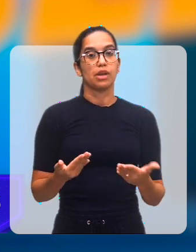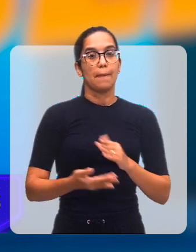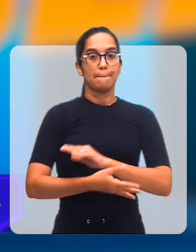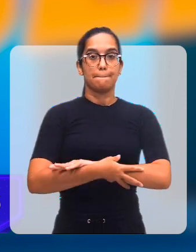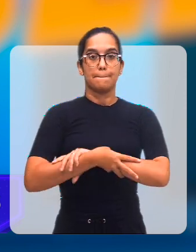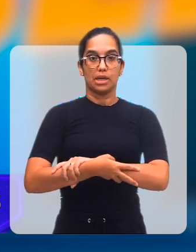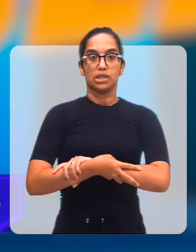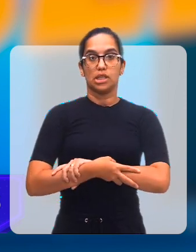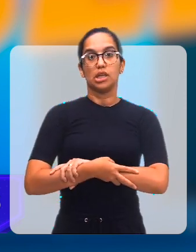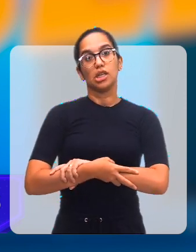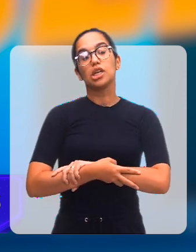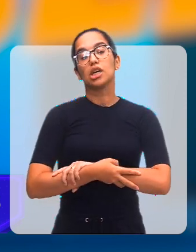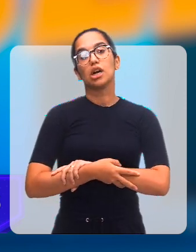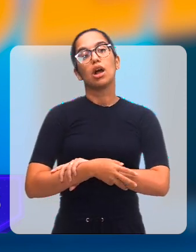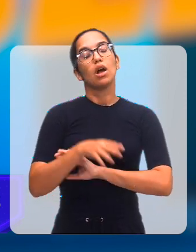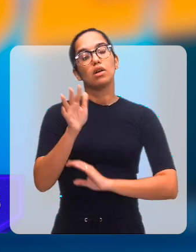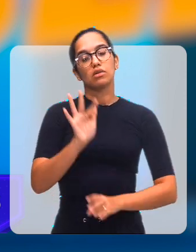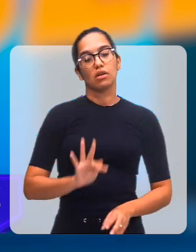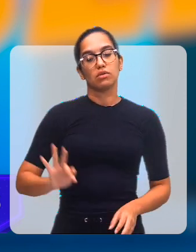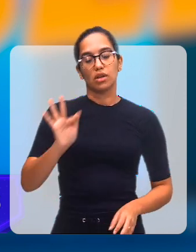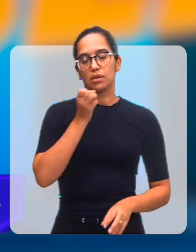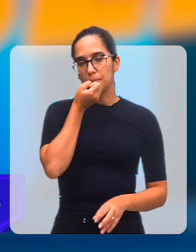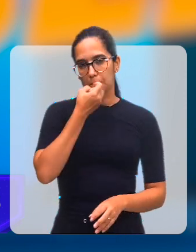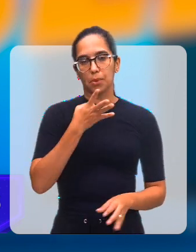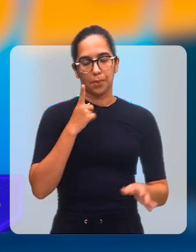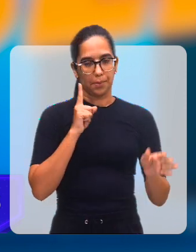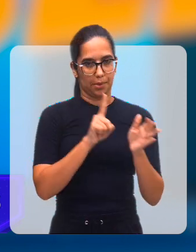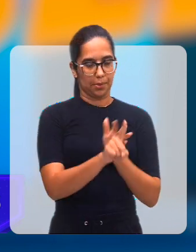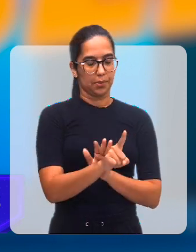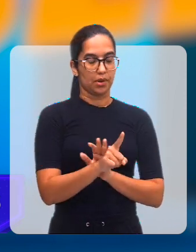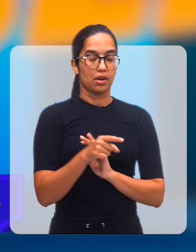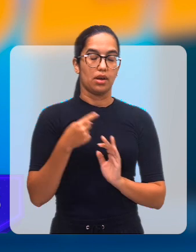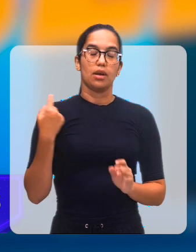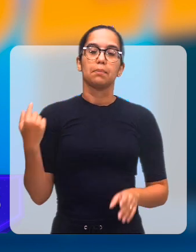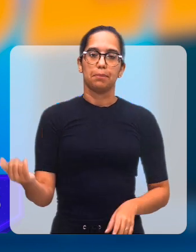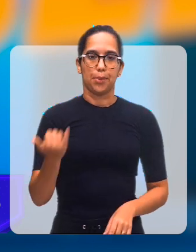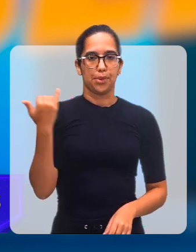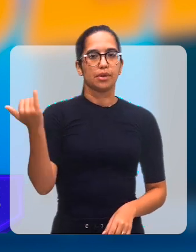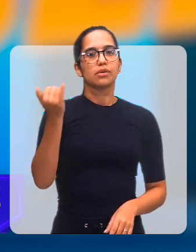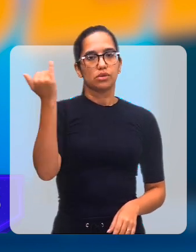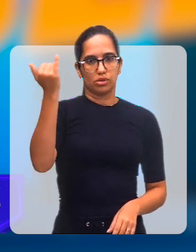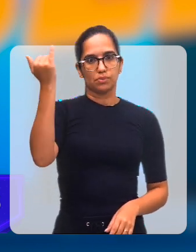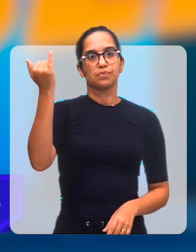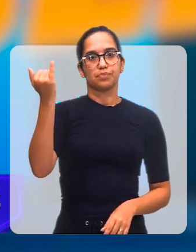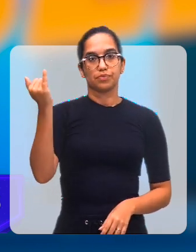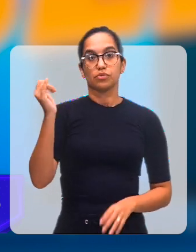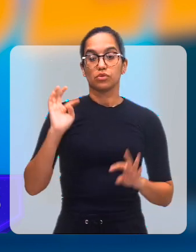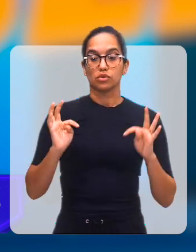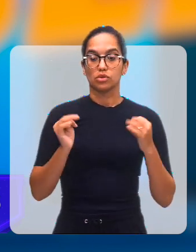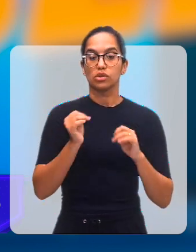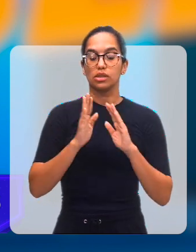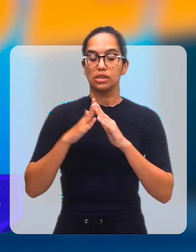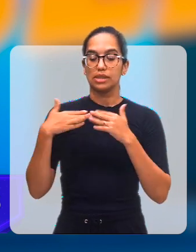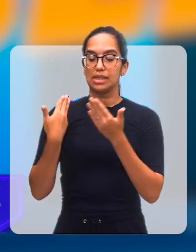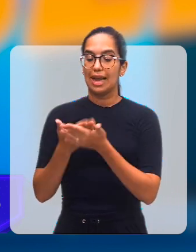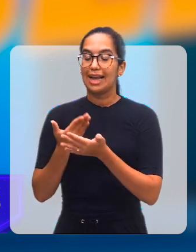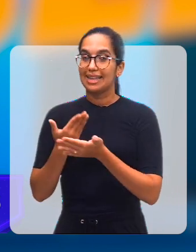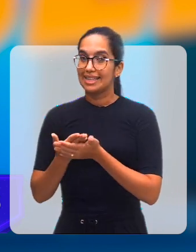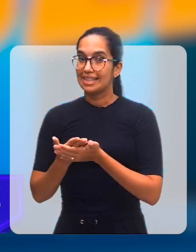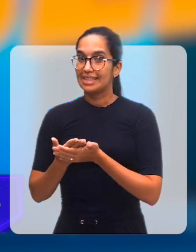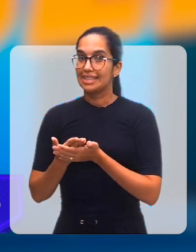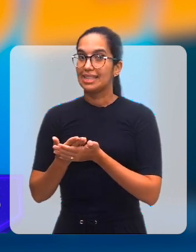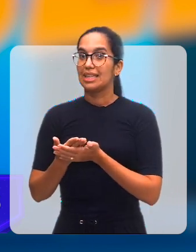parceria com as faculdades, e foi muito bom essa sua pergunta, ela é fundamental às clínicas e escolas, das